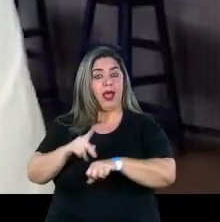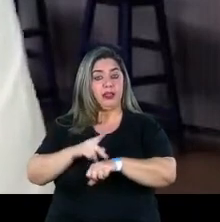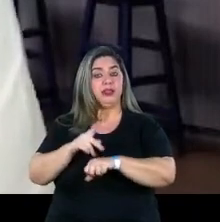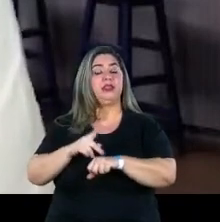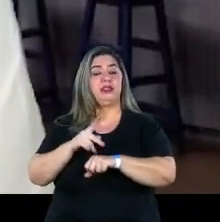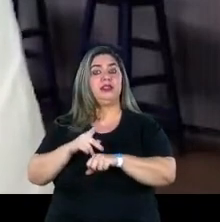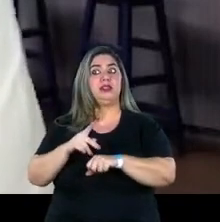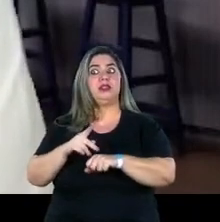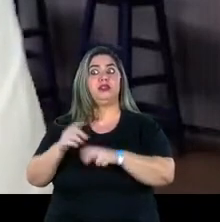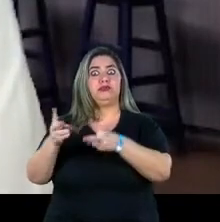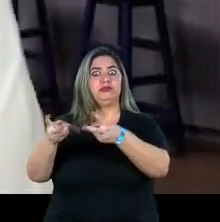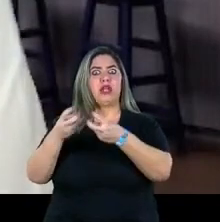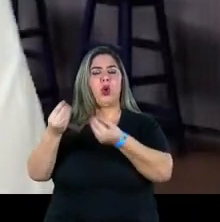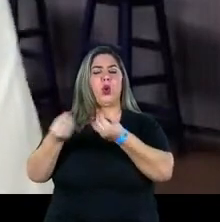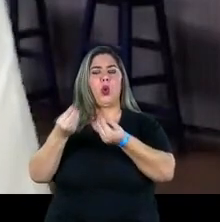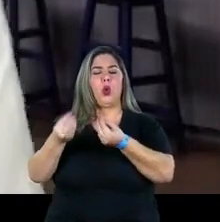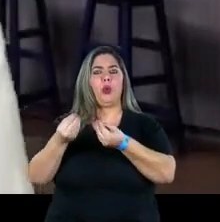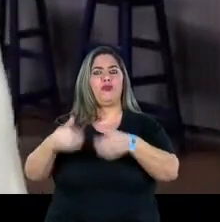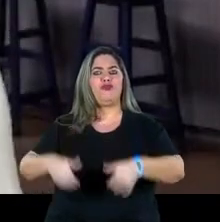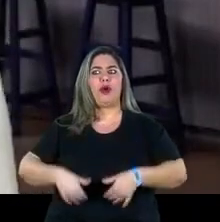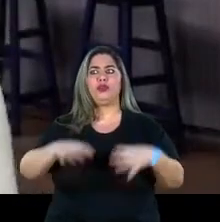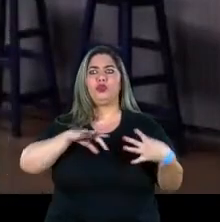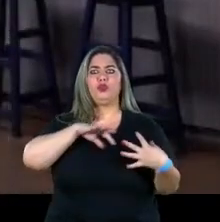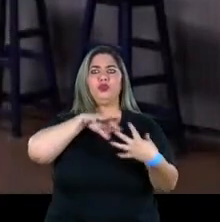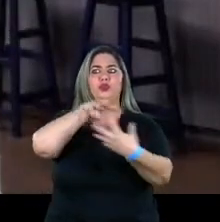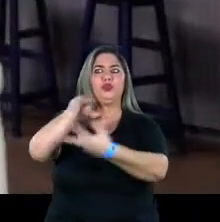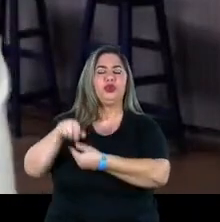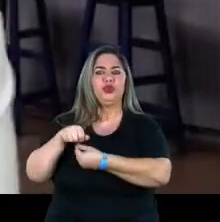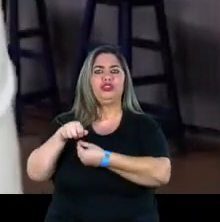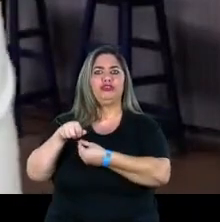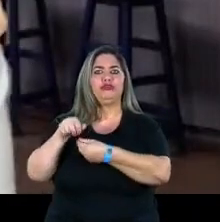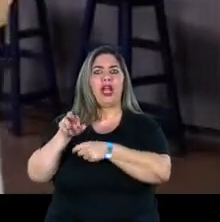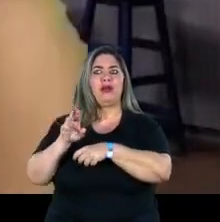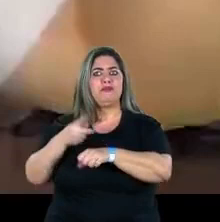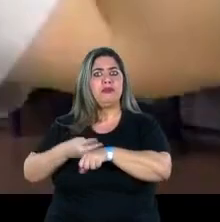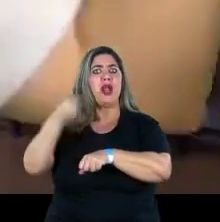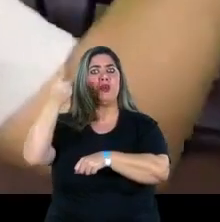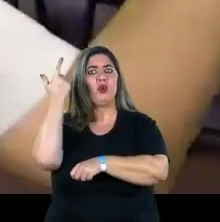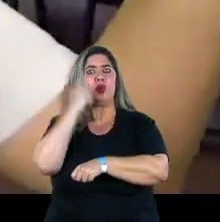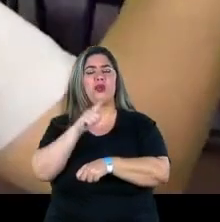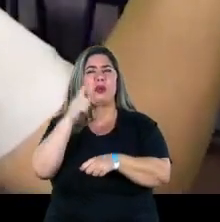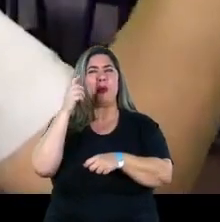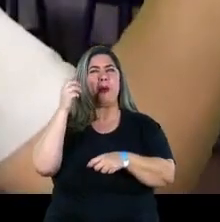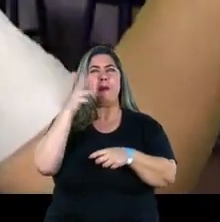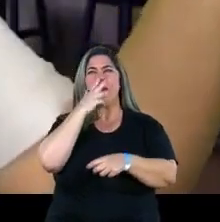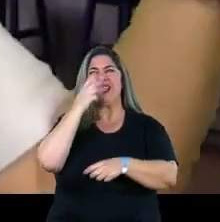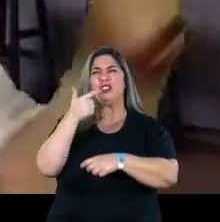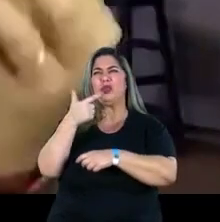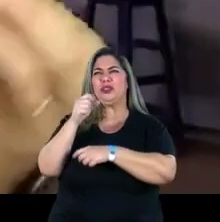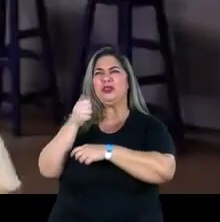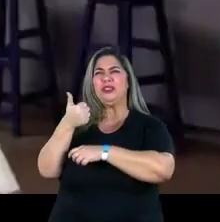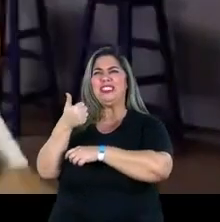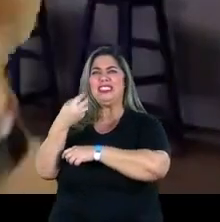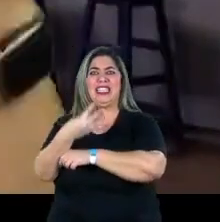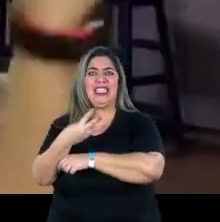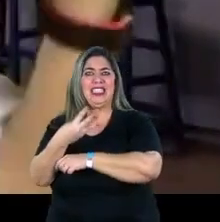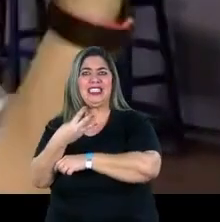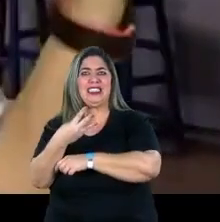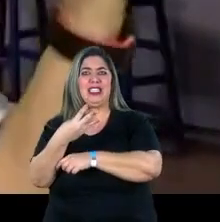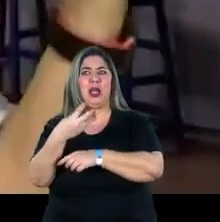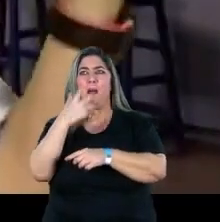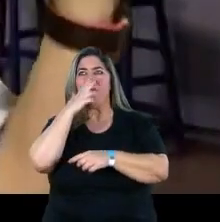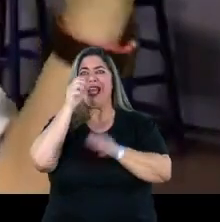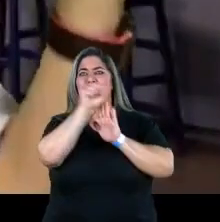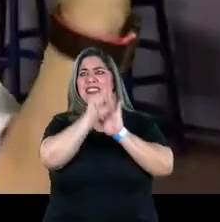redução de pobreza e de fome no mundo. Quando a gente fala 2013, parece um século atrás, a gente está falando só